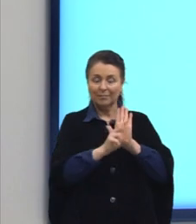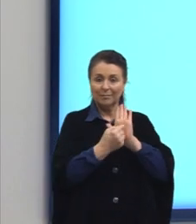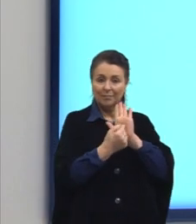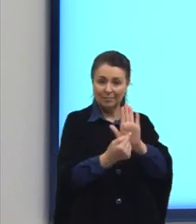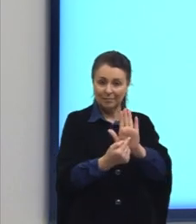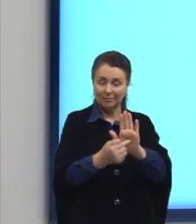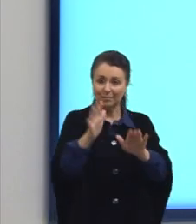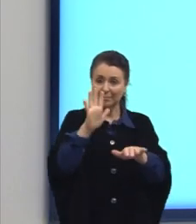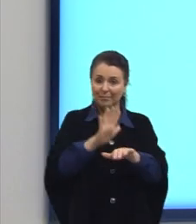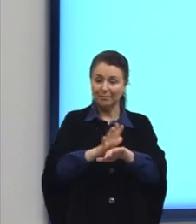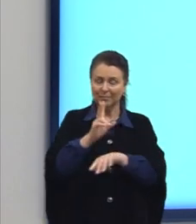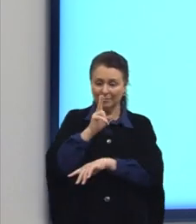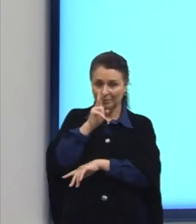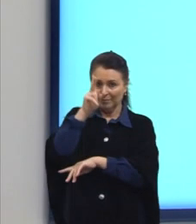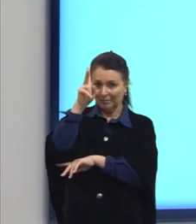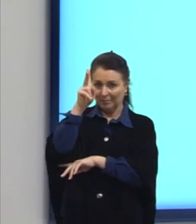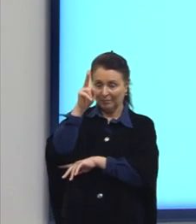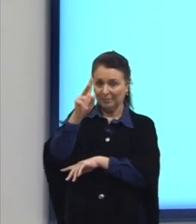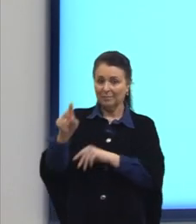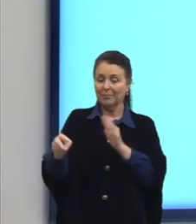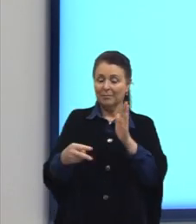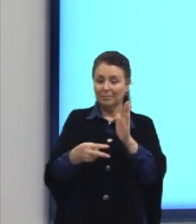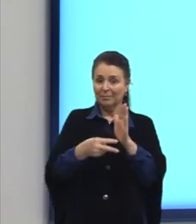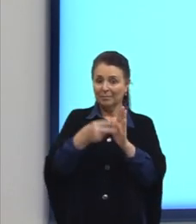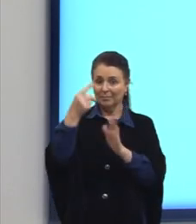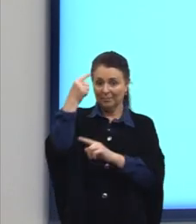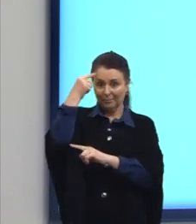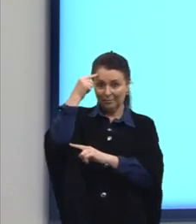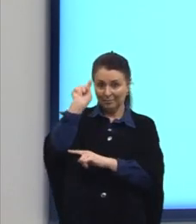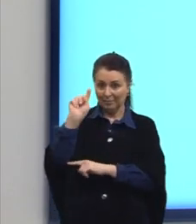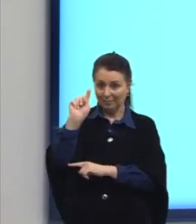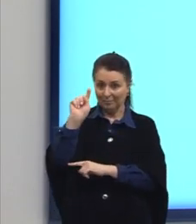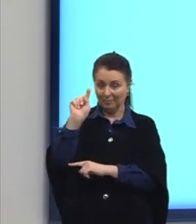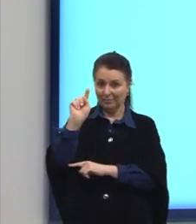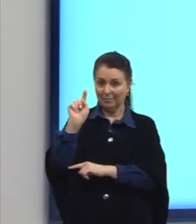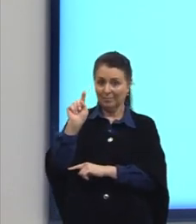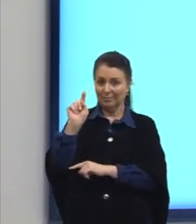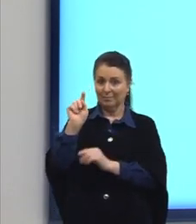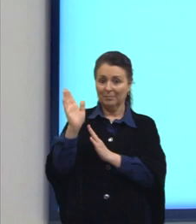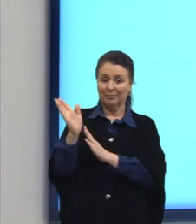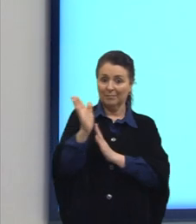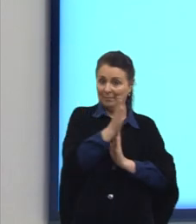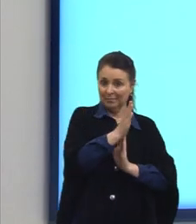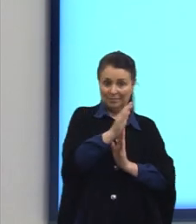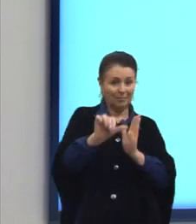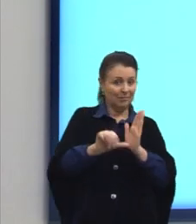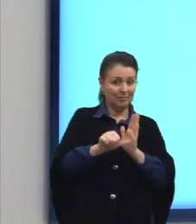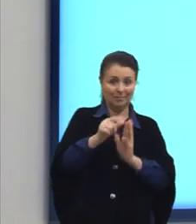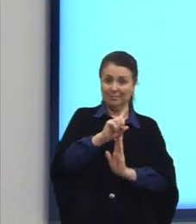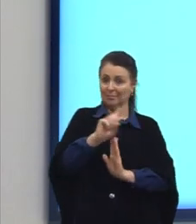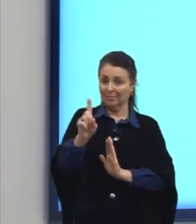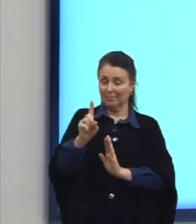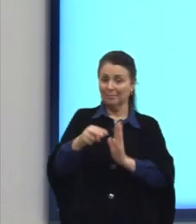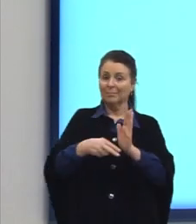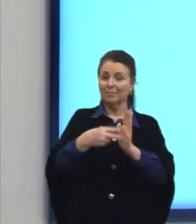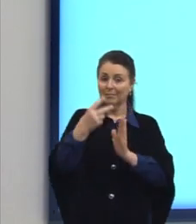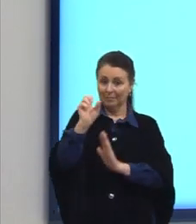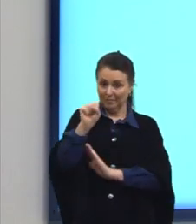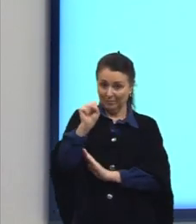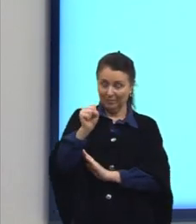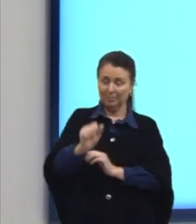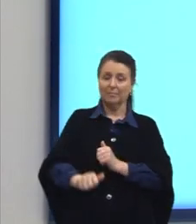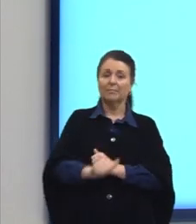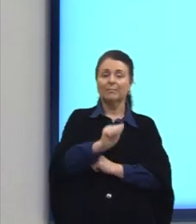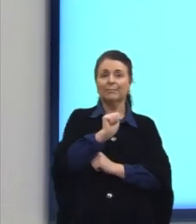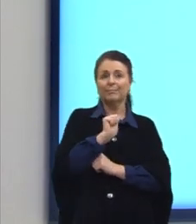sempre mais forte a segunda ideia do que a primeira. Quando eu digo assim, por exemplo, ah, ela